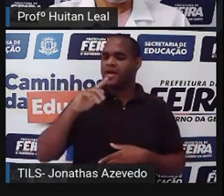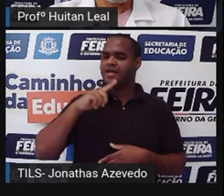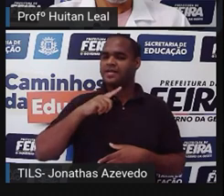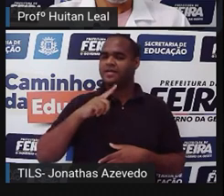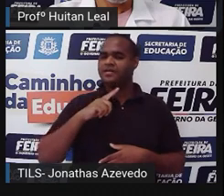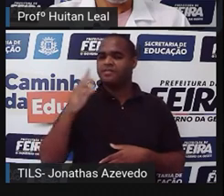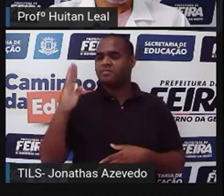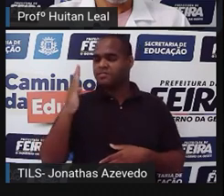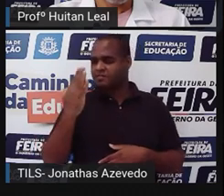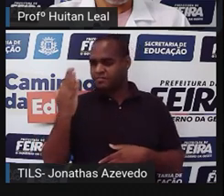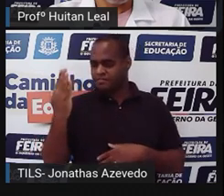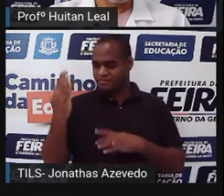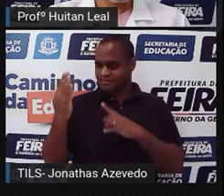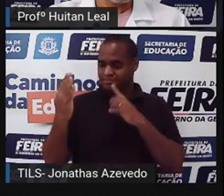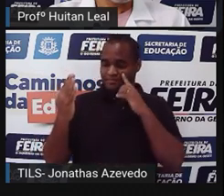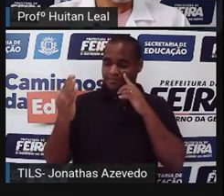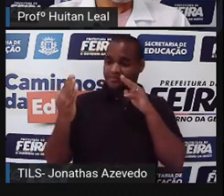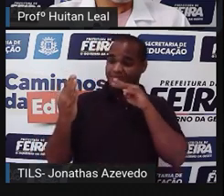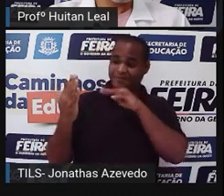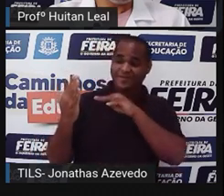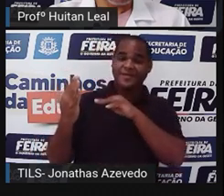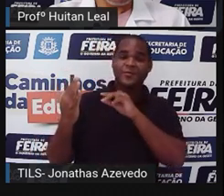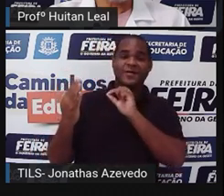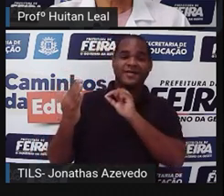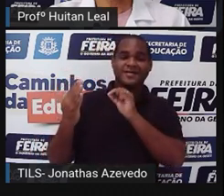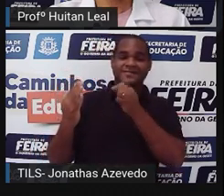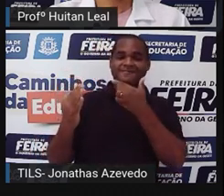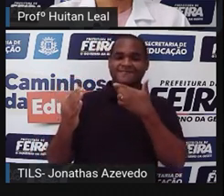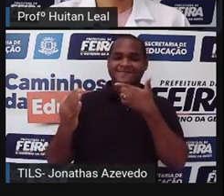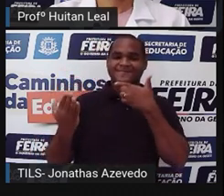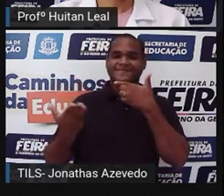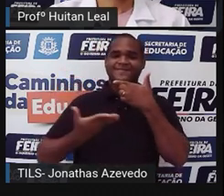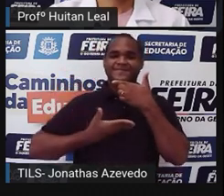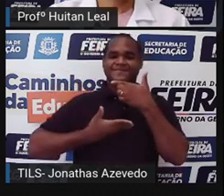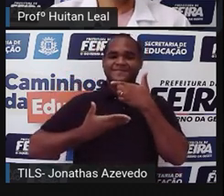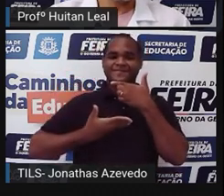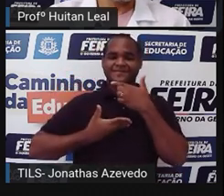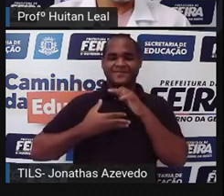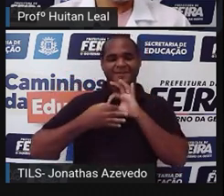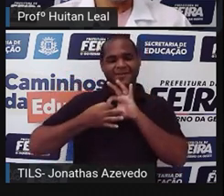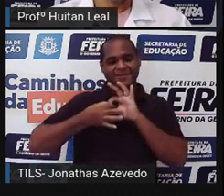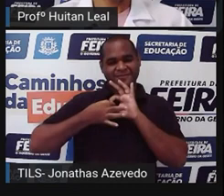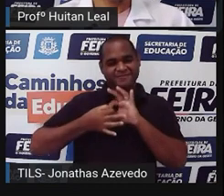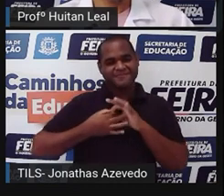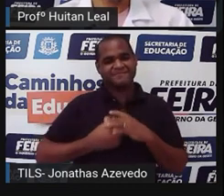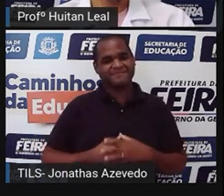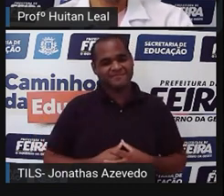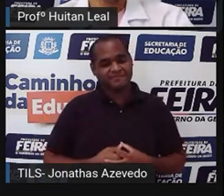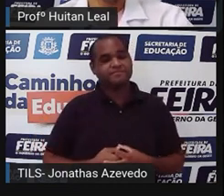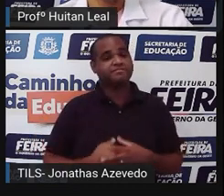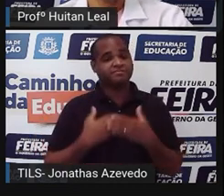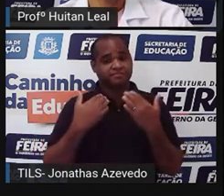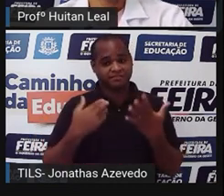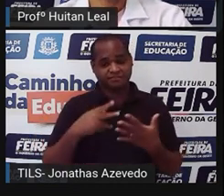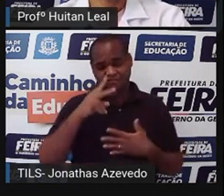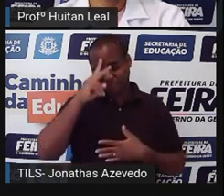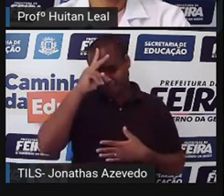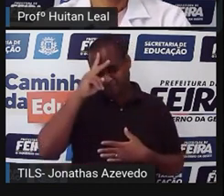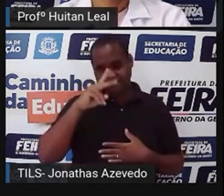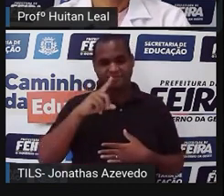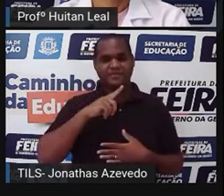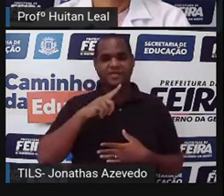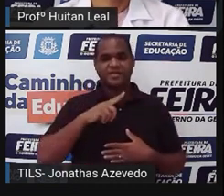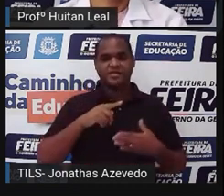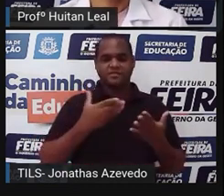espelho, seu reflexo sorria amigavelmente de volta. Então, essa é uma história que